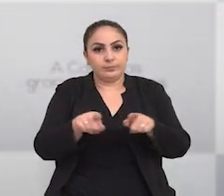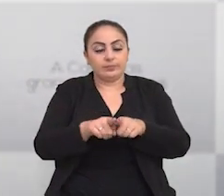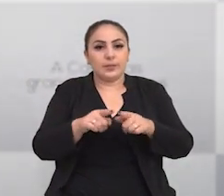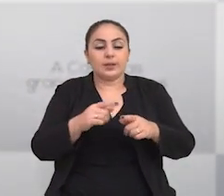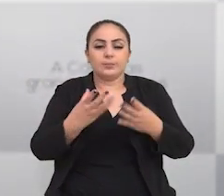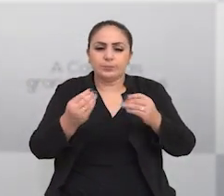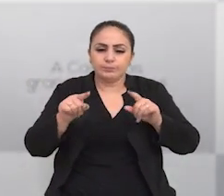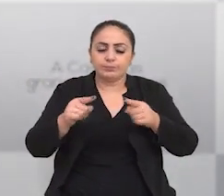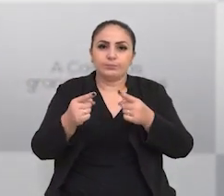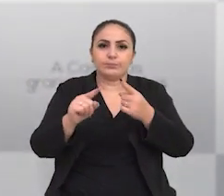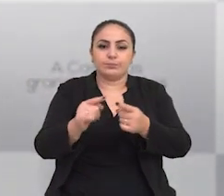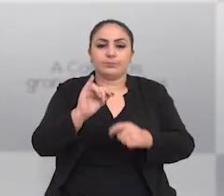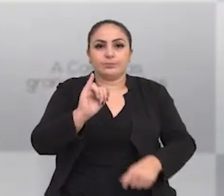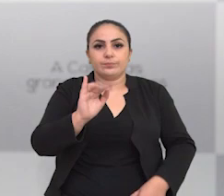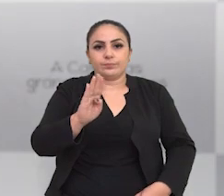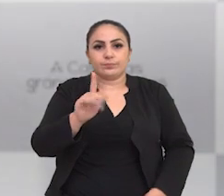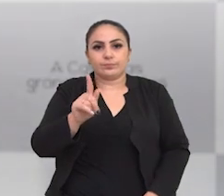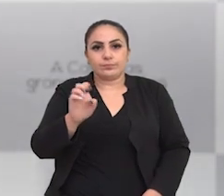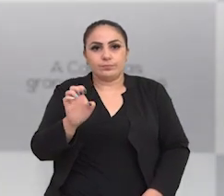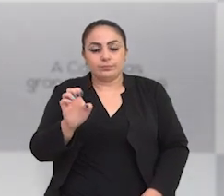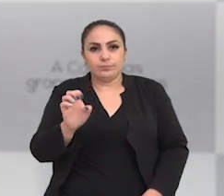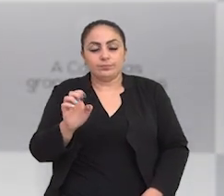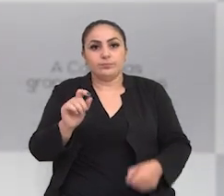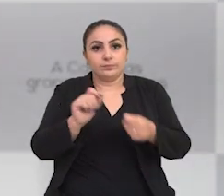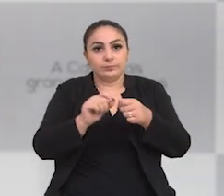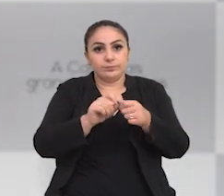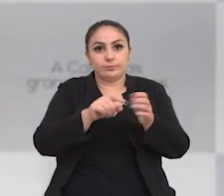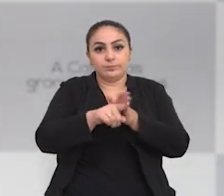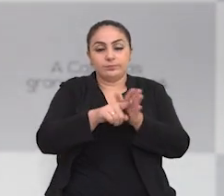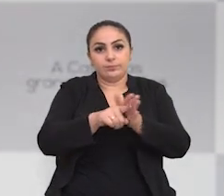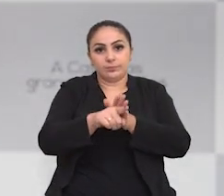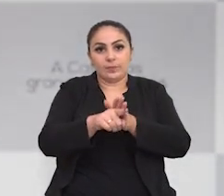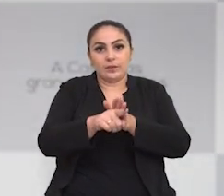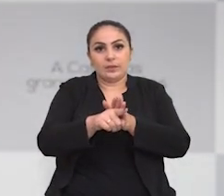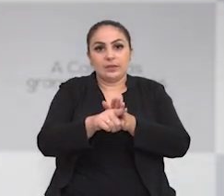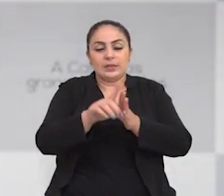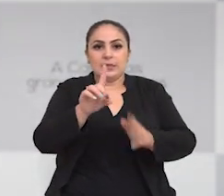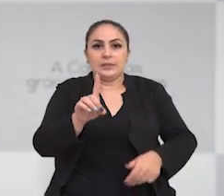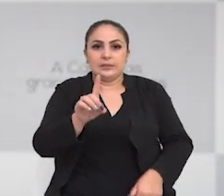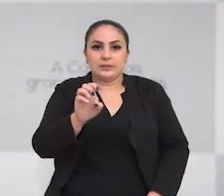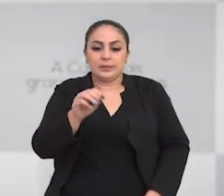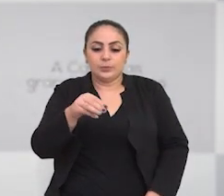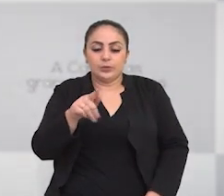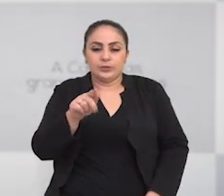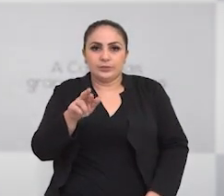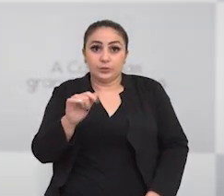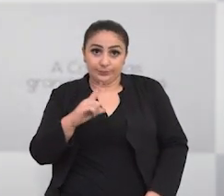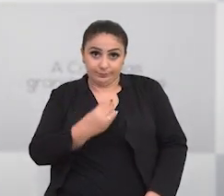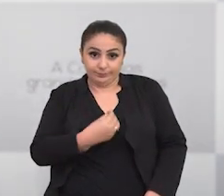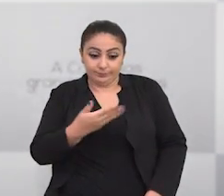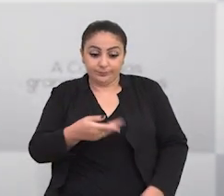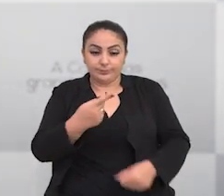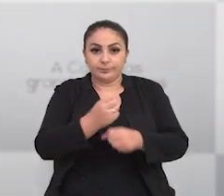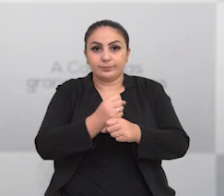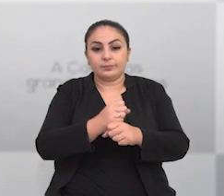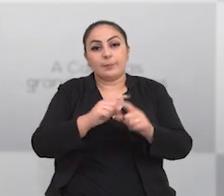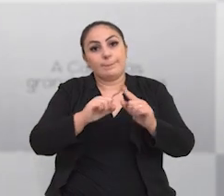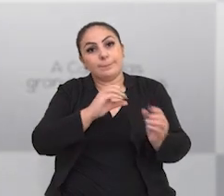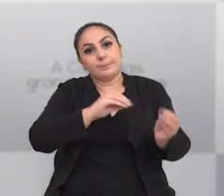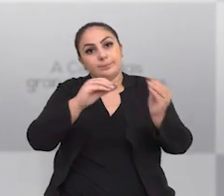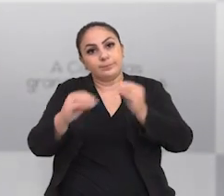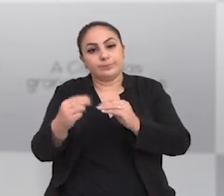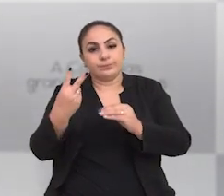vai ser um grande desafio para o IBGE fazer o censo demográfico que estava previsto para esse ano, vai ser agora, foi